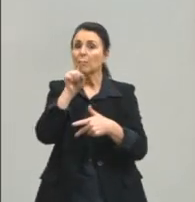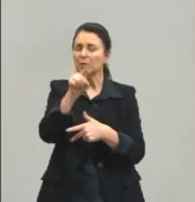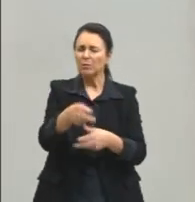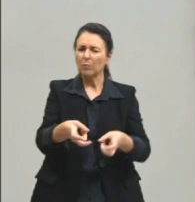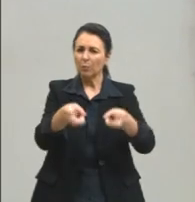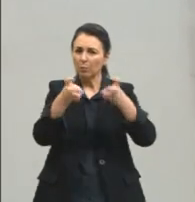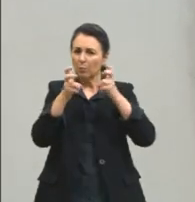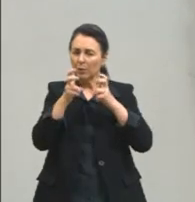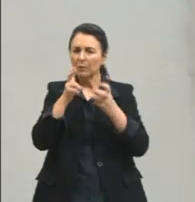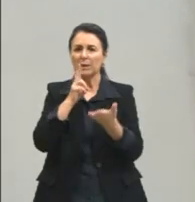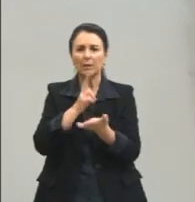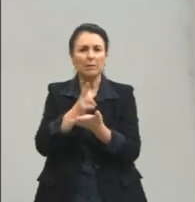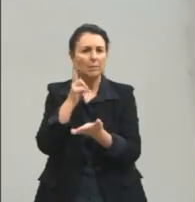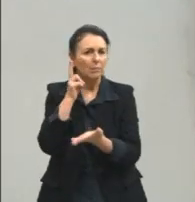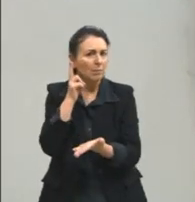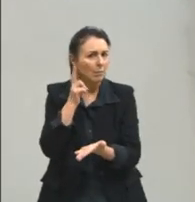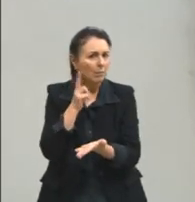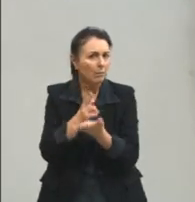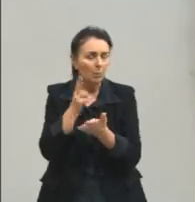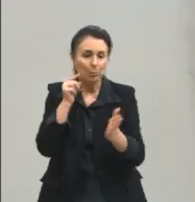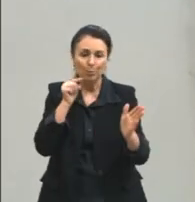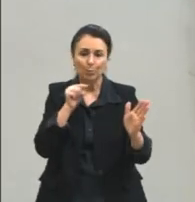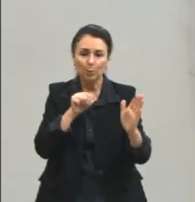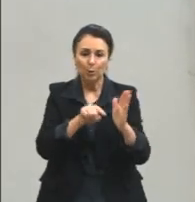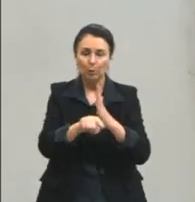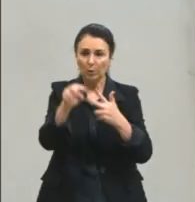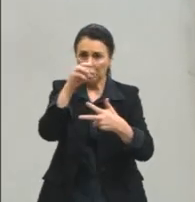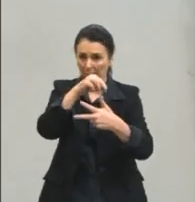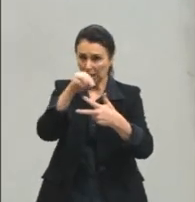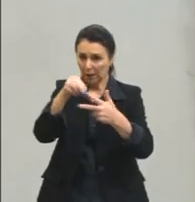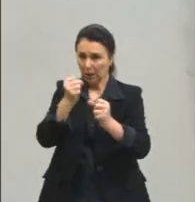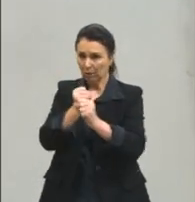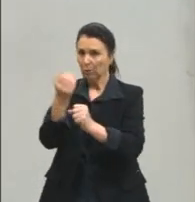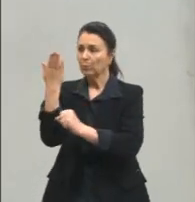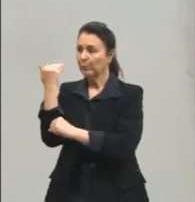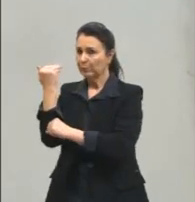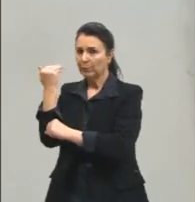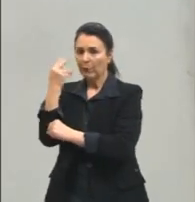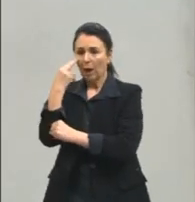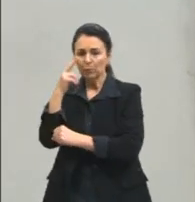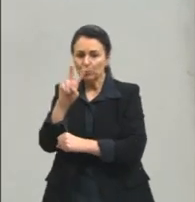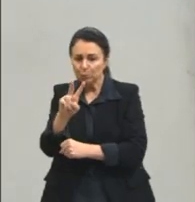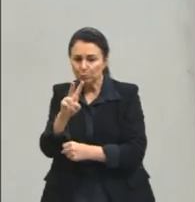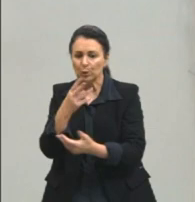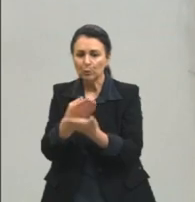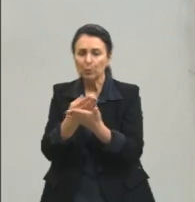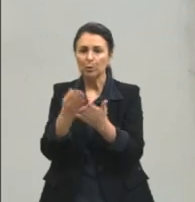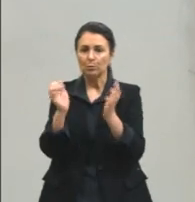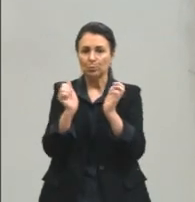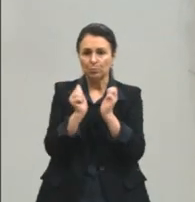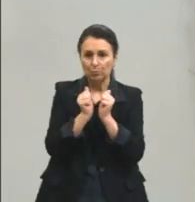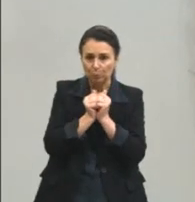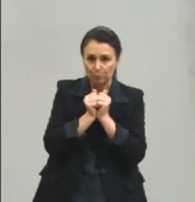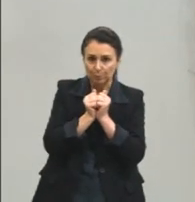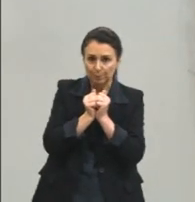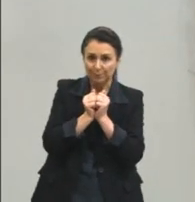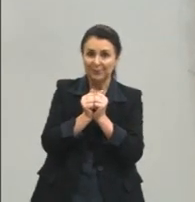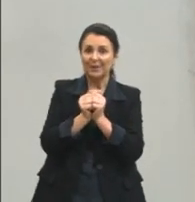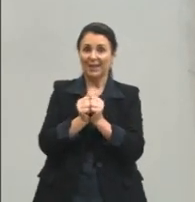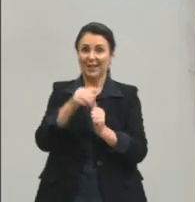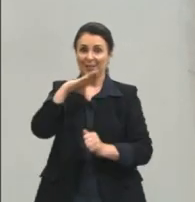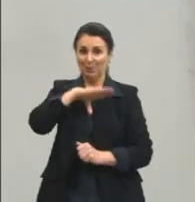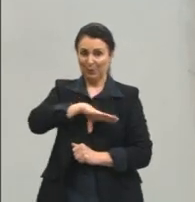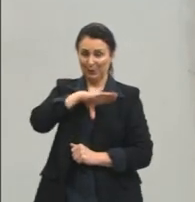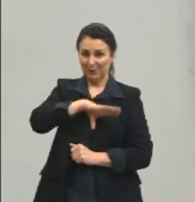eu sempre vou trazer questões de anos anteriores para a gente dar uma olhadinha, para a gente verificar como é que funciona a língua